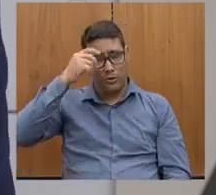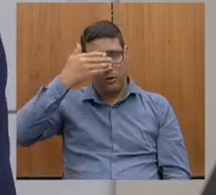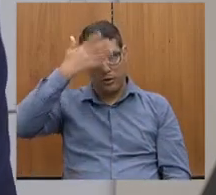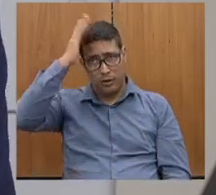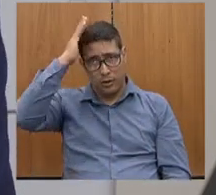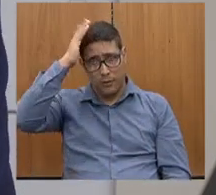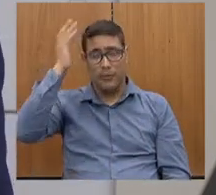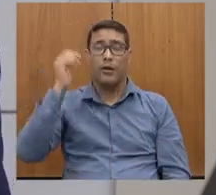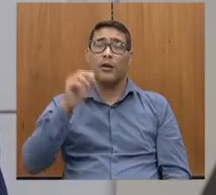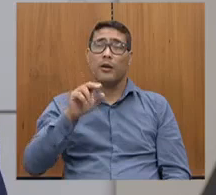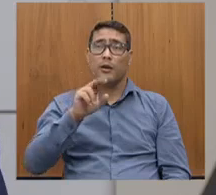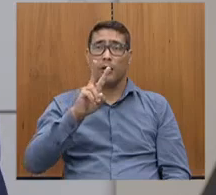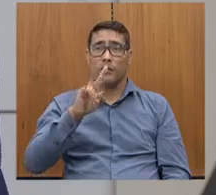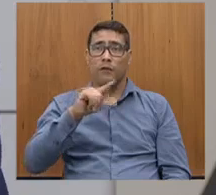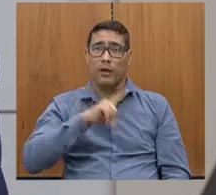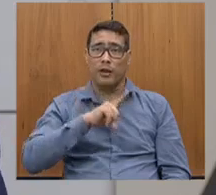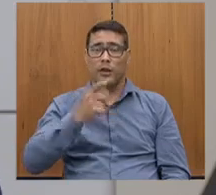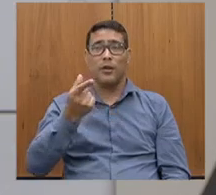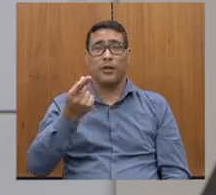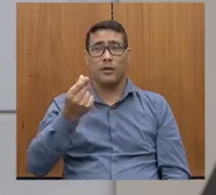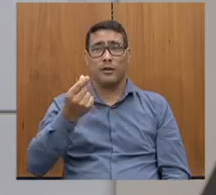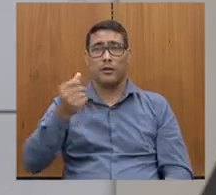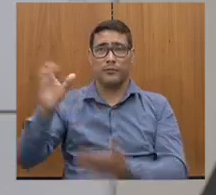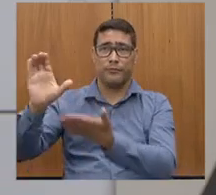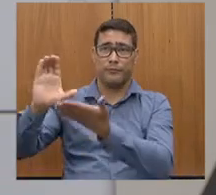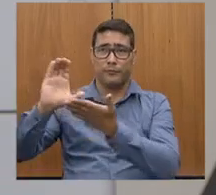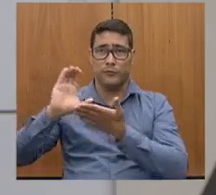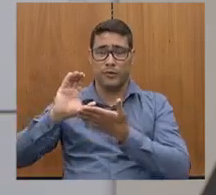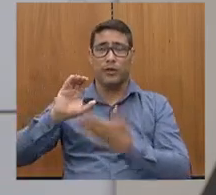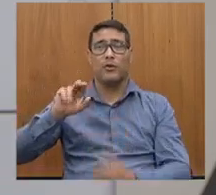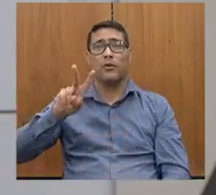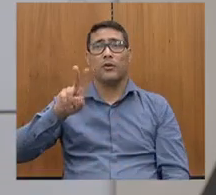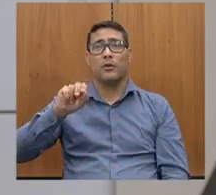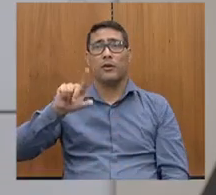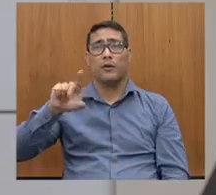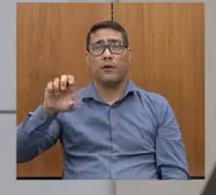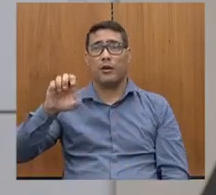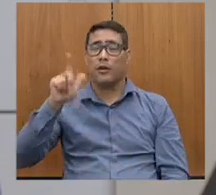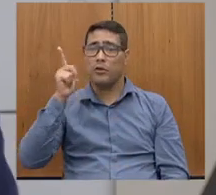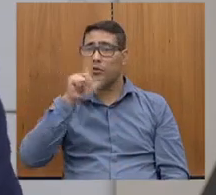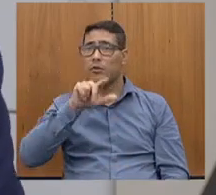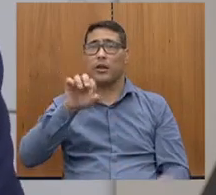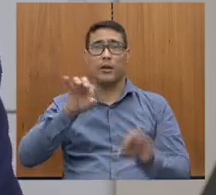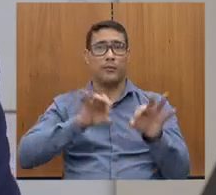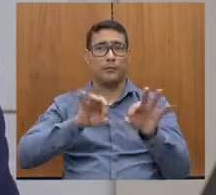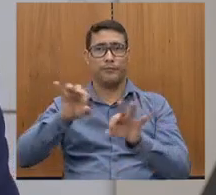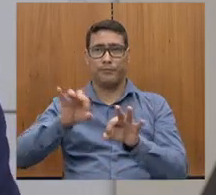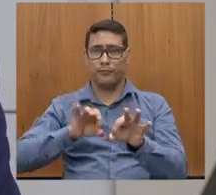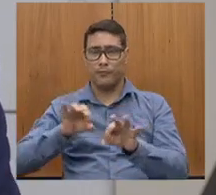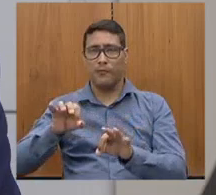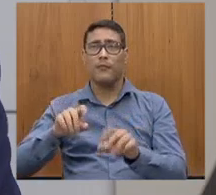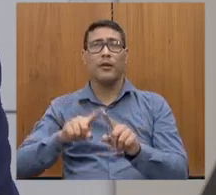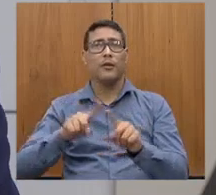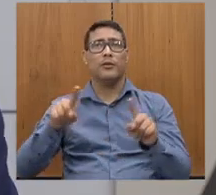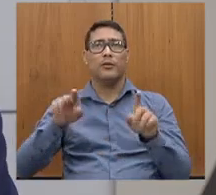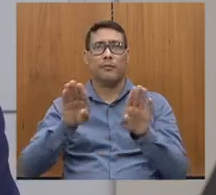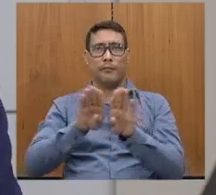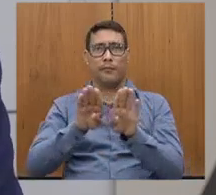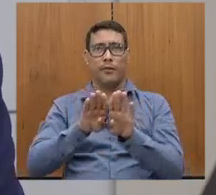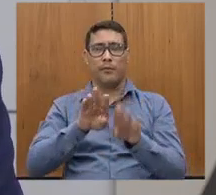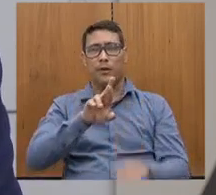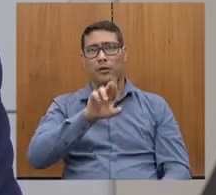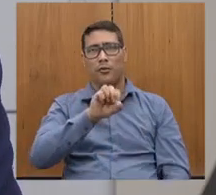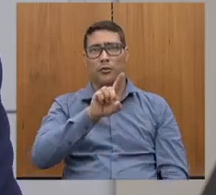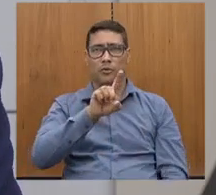os recursos da VAV, para que isso aí também seja priorizado. E aí faria a pergunta do andamento, até o Dr. Rodrigo